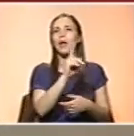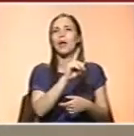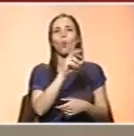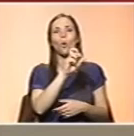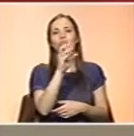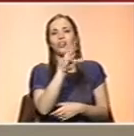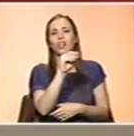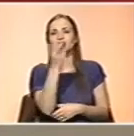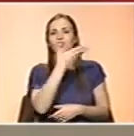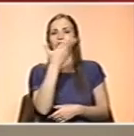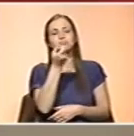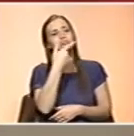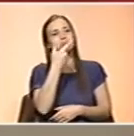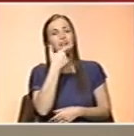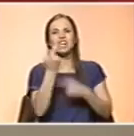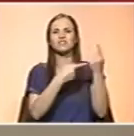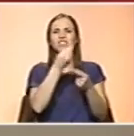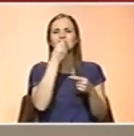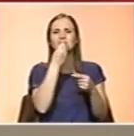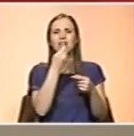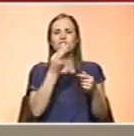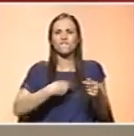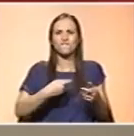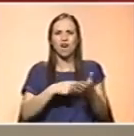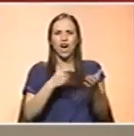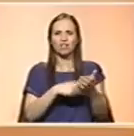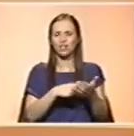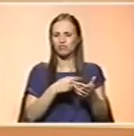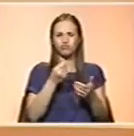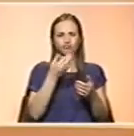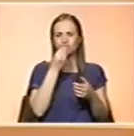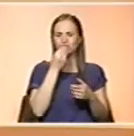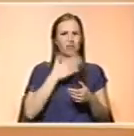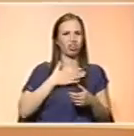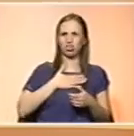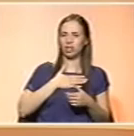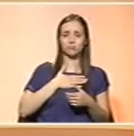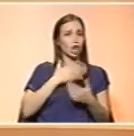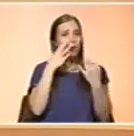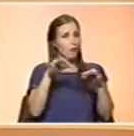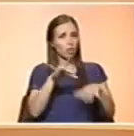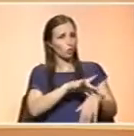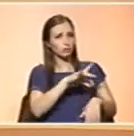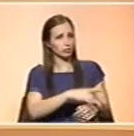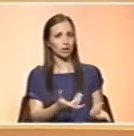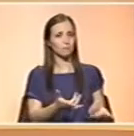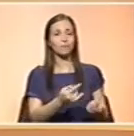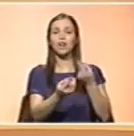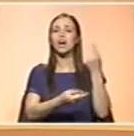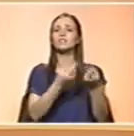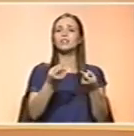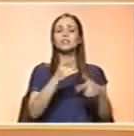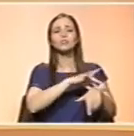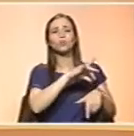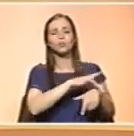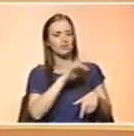esta perda de apetite que assusta muitas vezes as mães é perfeitamente fisiológica. Aliás, mesmo na ausência de patologia, a dita perda de apetite